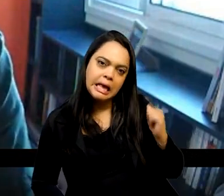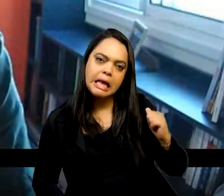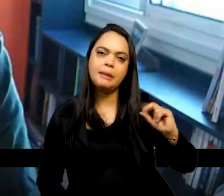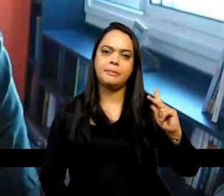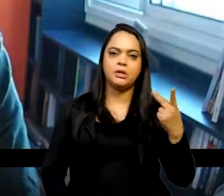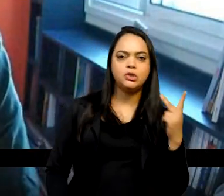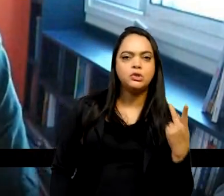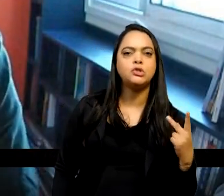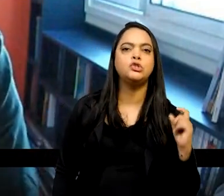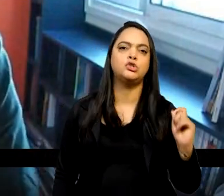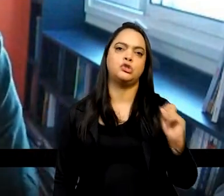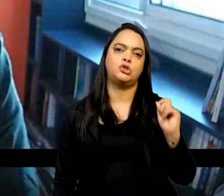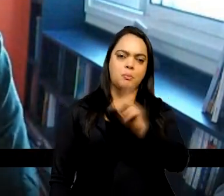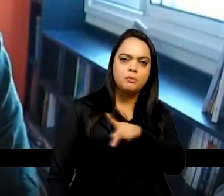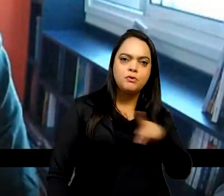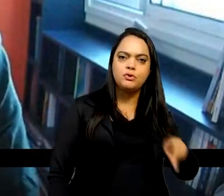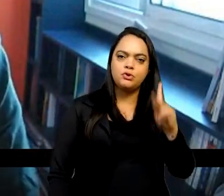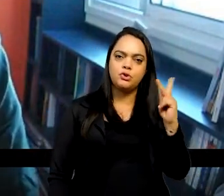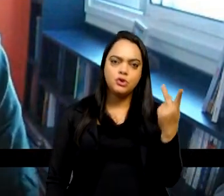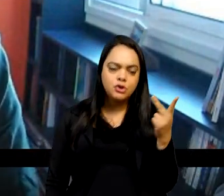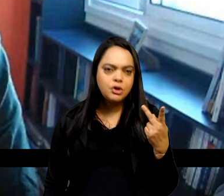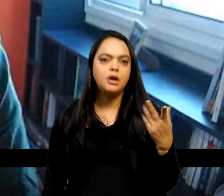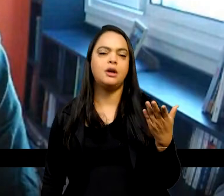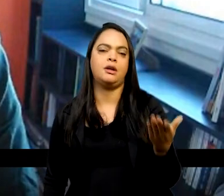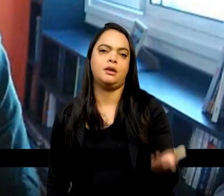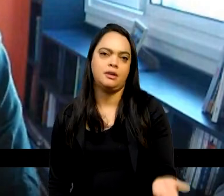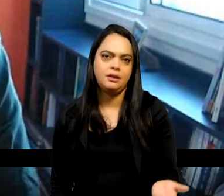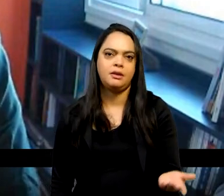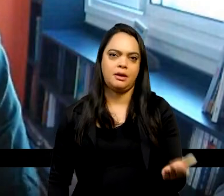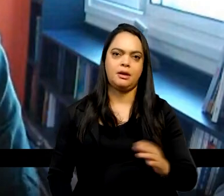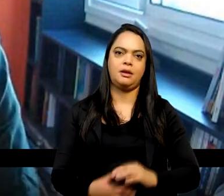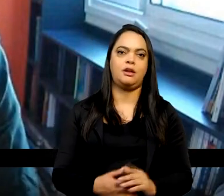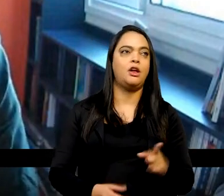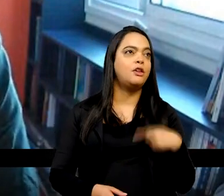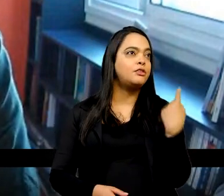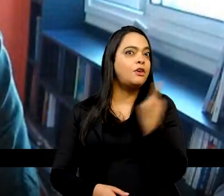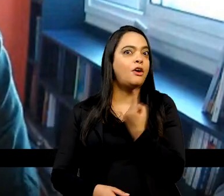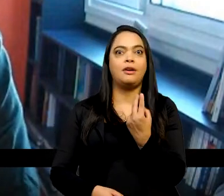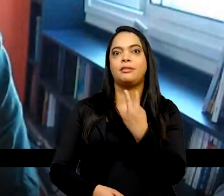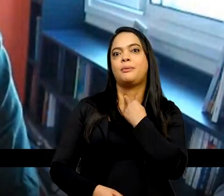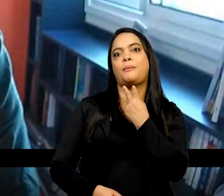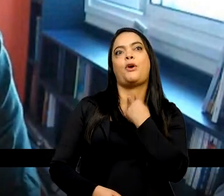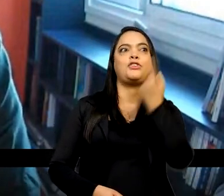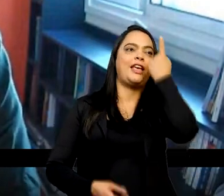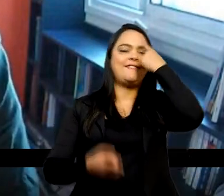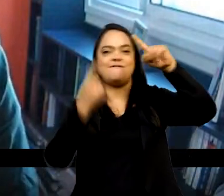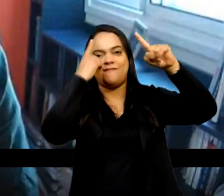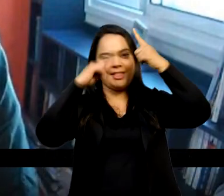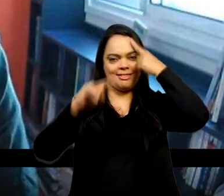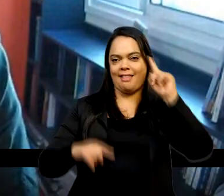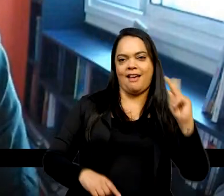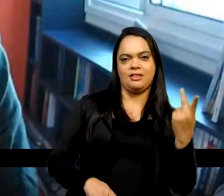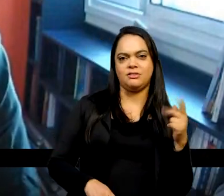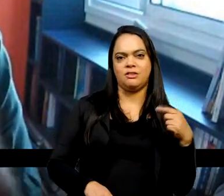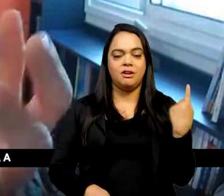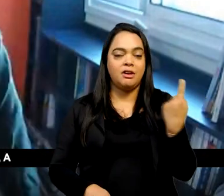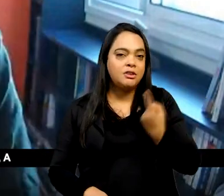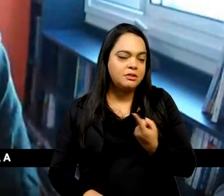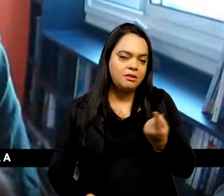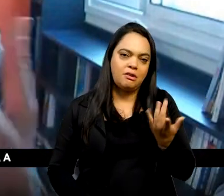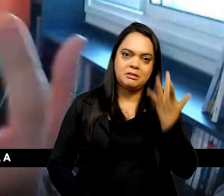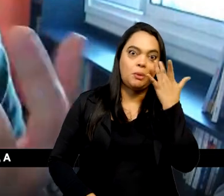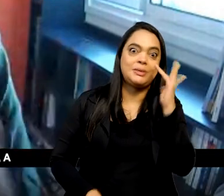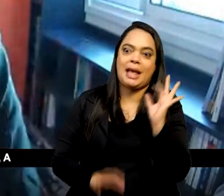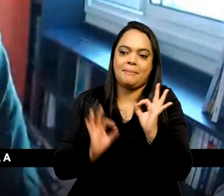são, professores de história que são, nós não podemos inventar a história. A gente não sabe exatamente como foi a história, nunca vai